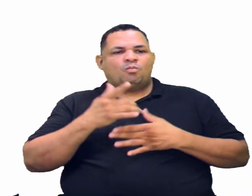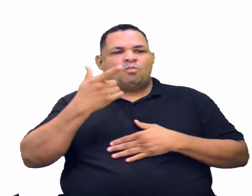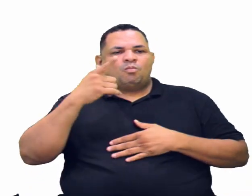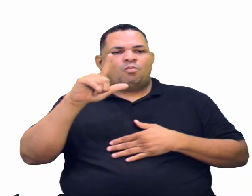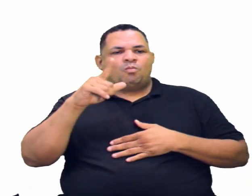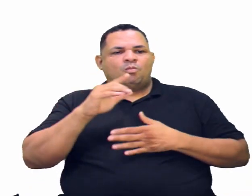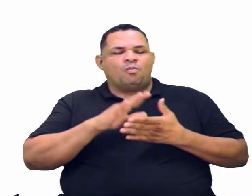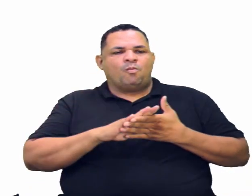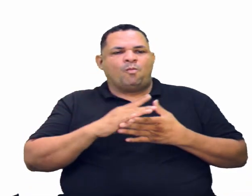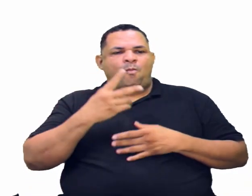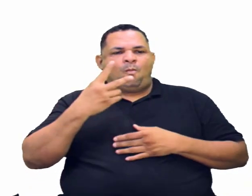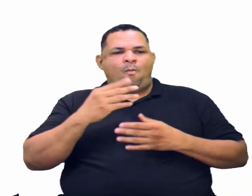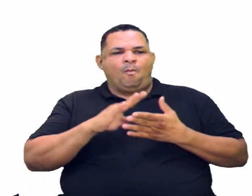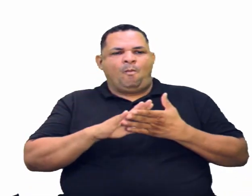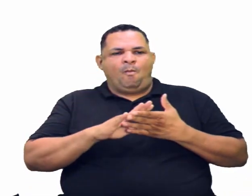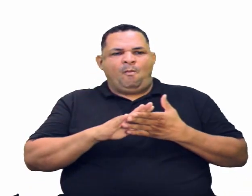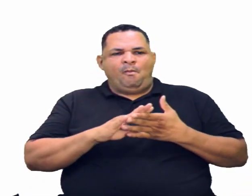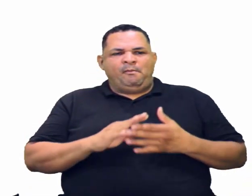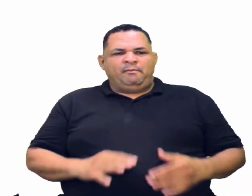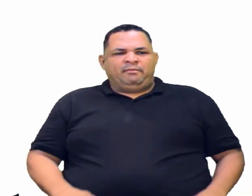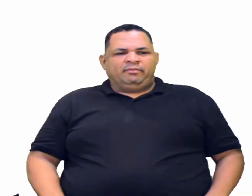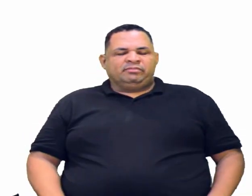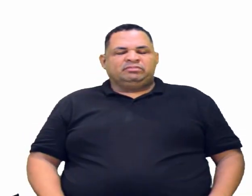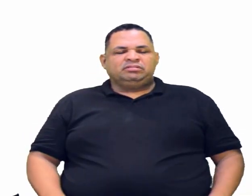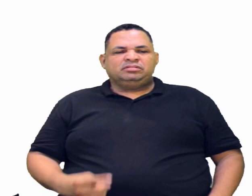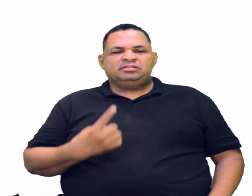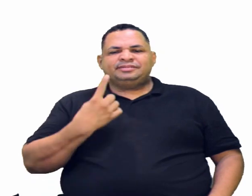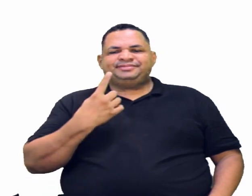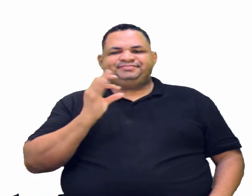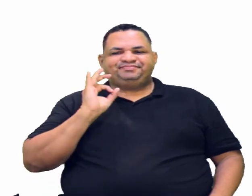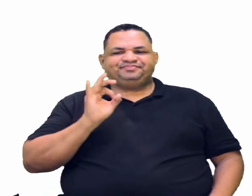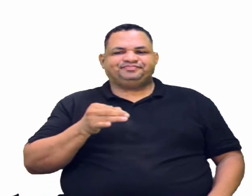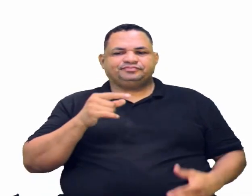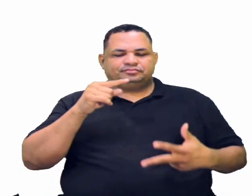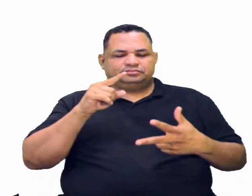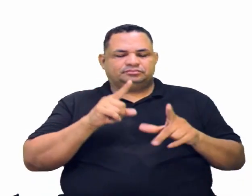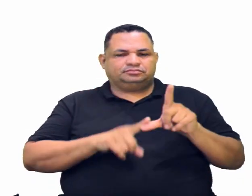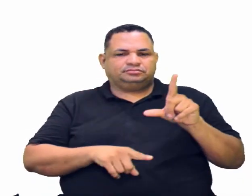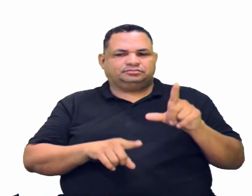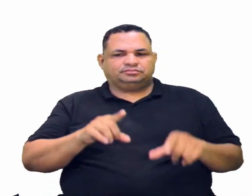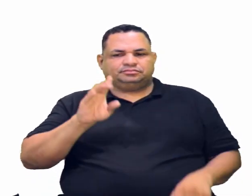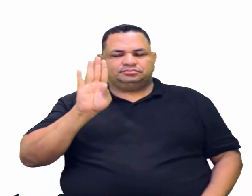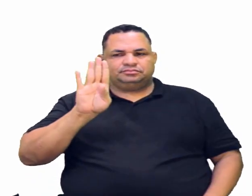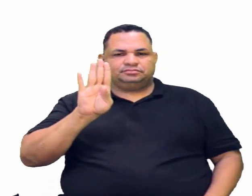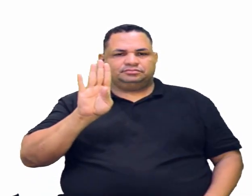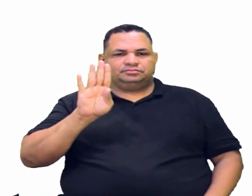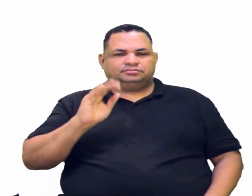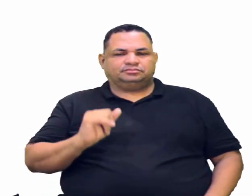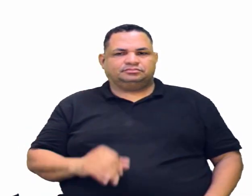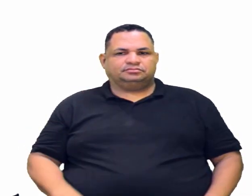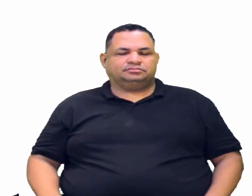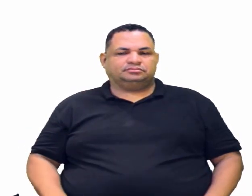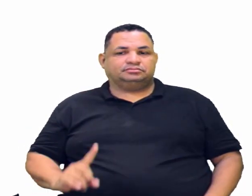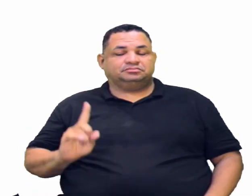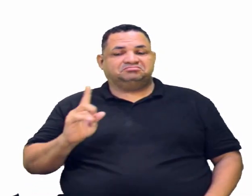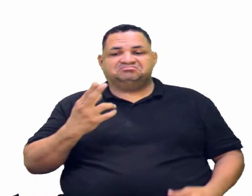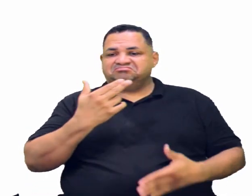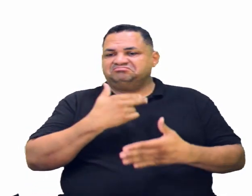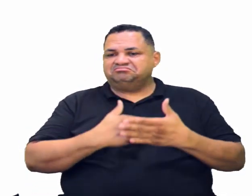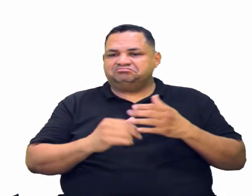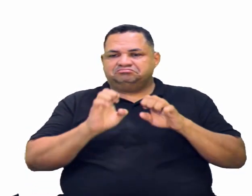alternativas, fazendo com que a única correta seja a letra B. Olha, eu não desenhei a estrutura,